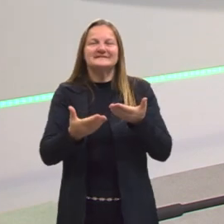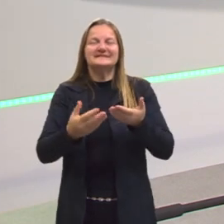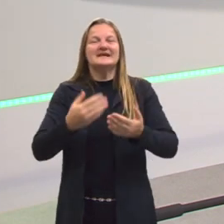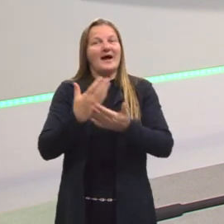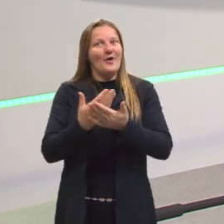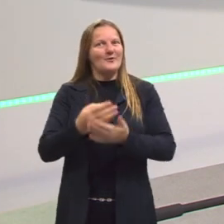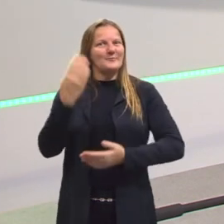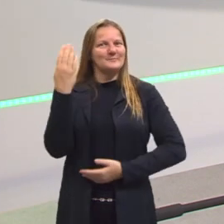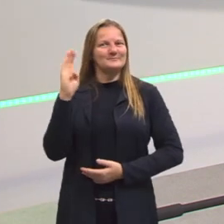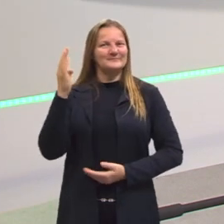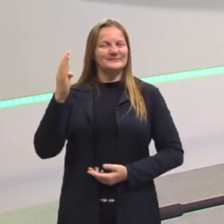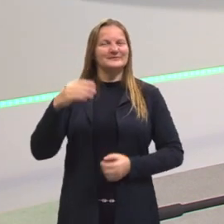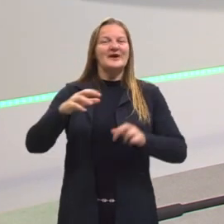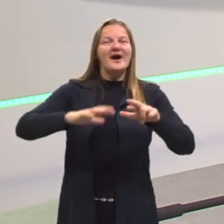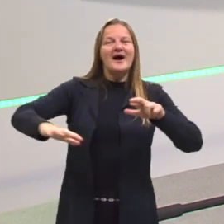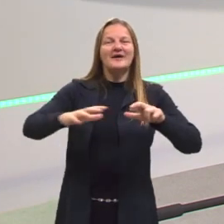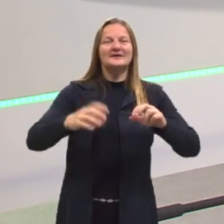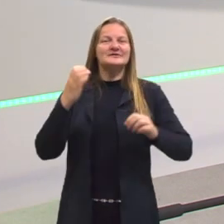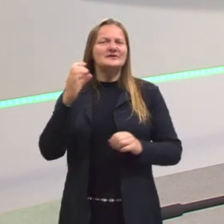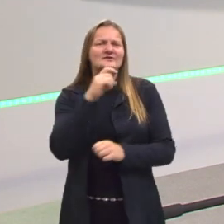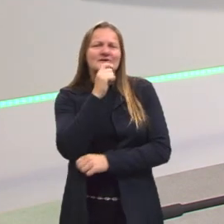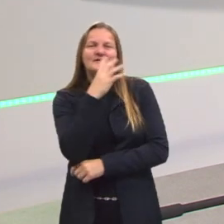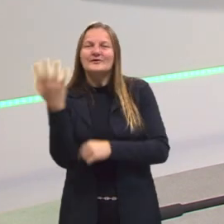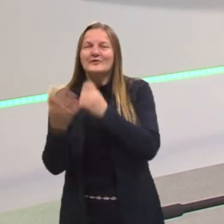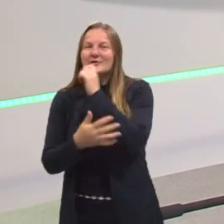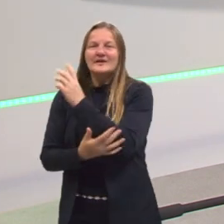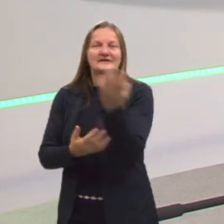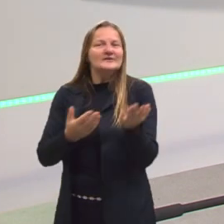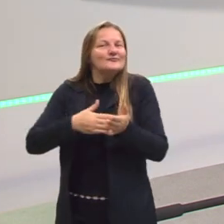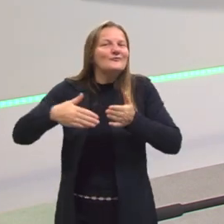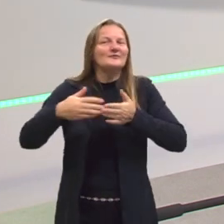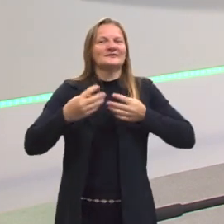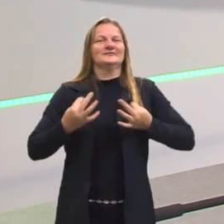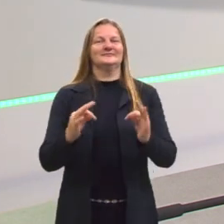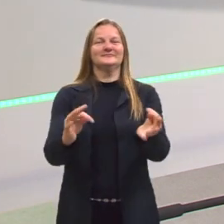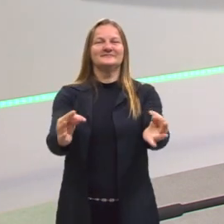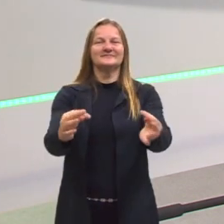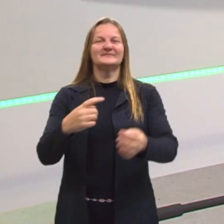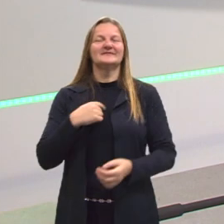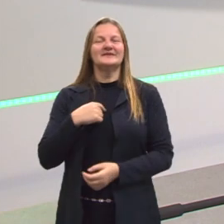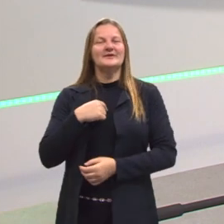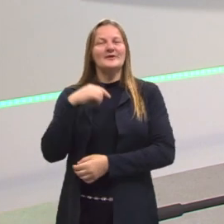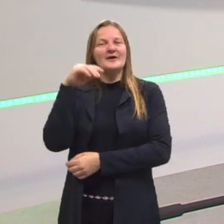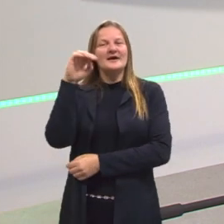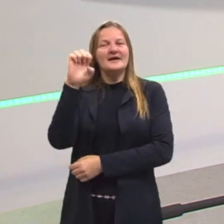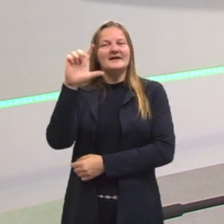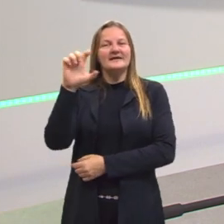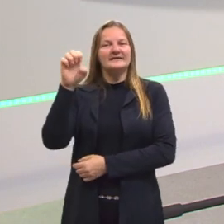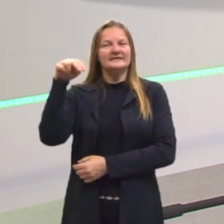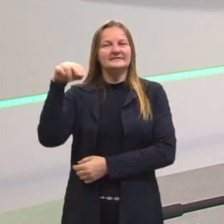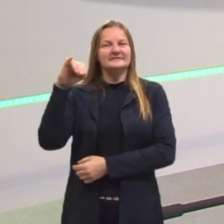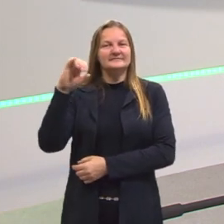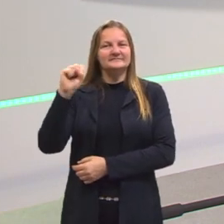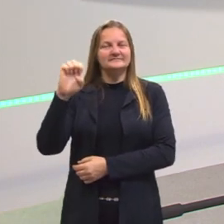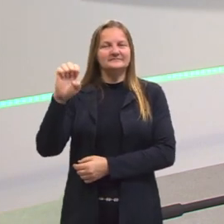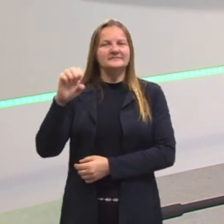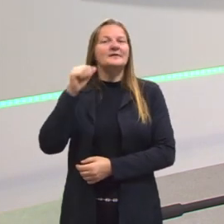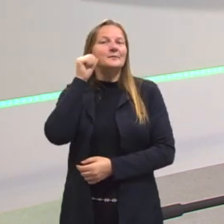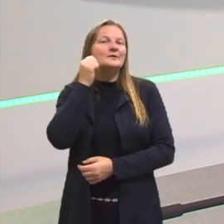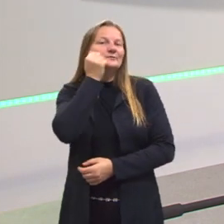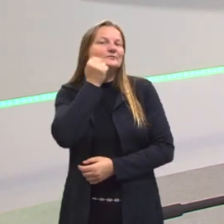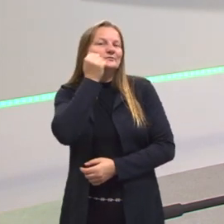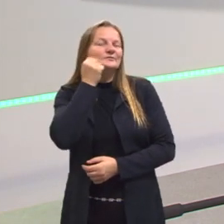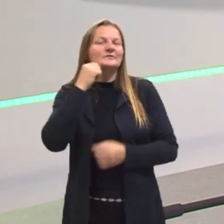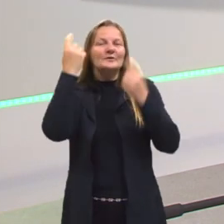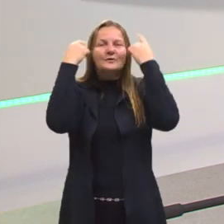Biologia, a área de Ciências da Natureza e Suas Tecnologias. Eu me chamo Elenise Pereira, sou uma mulher negra,